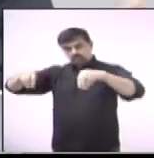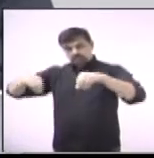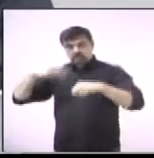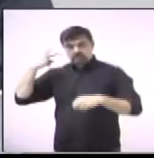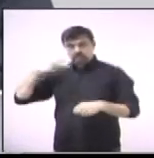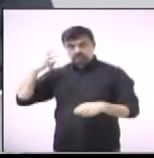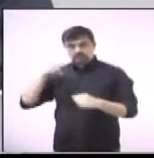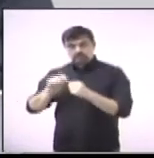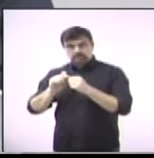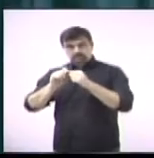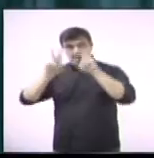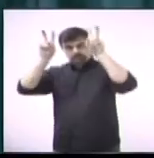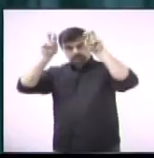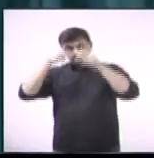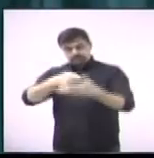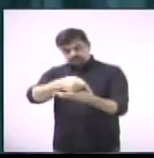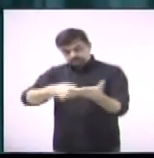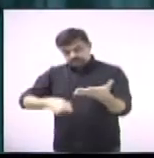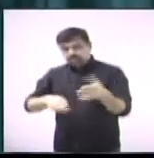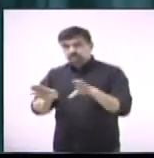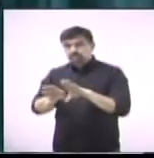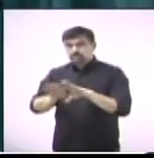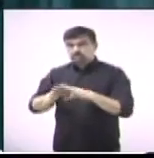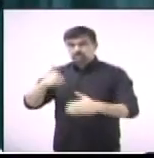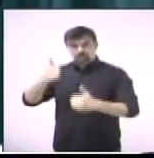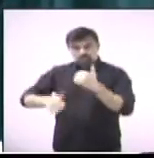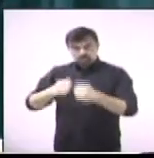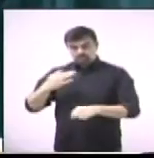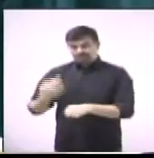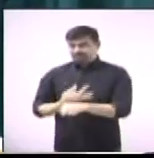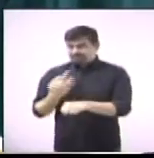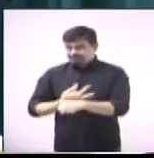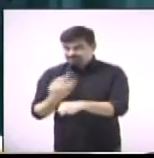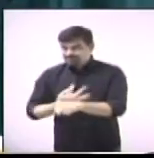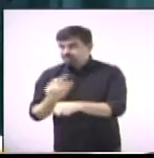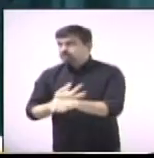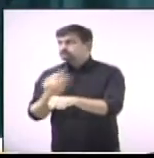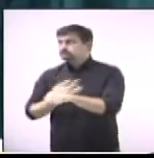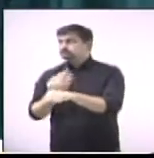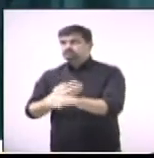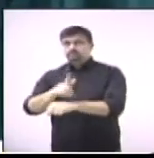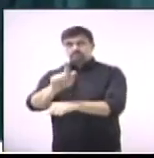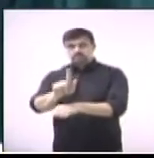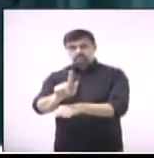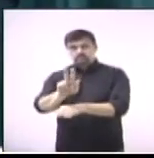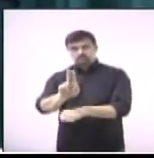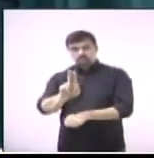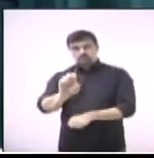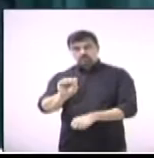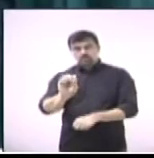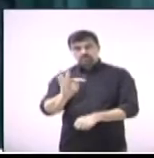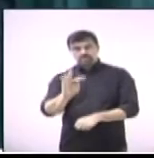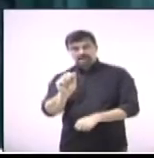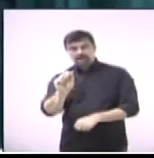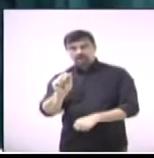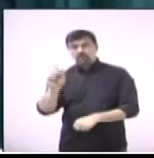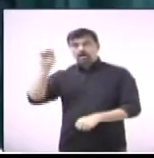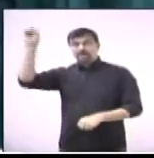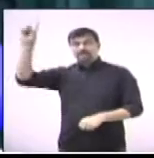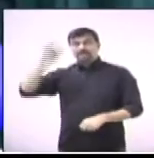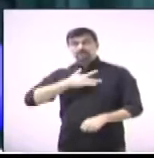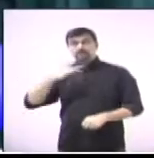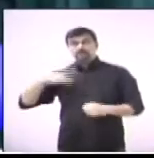os parabéns para o Gustavo ali, o seu esforço. Gustavo, quero que Deus continue dando saúde para você, para você